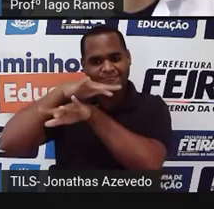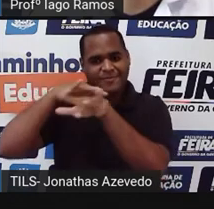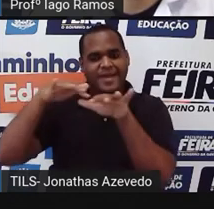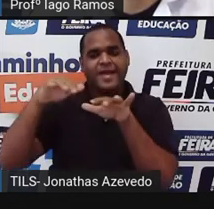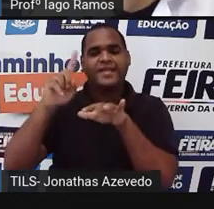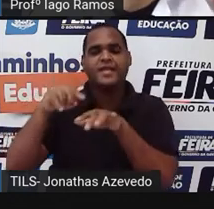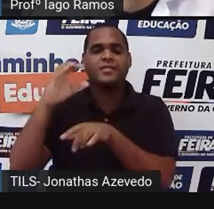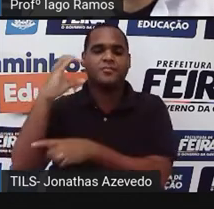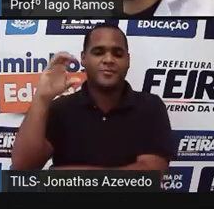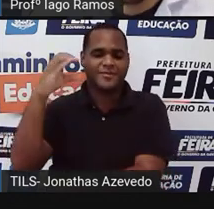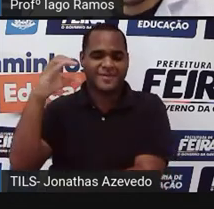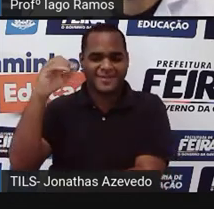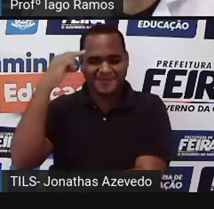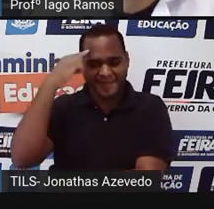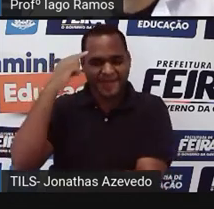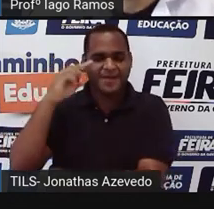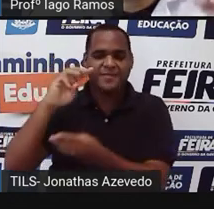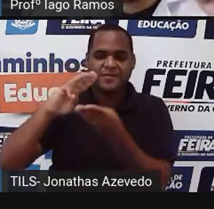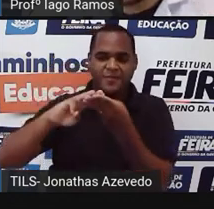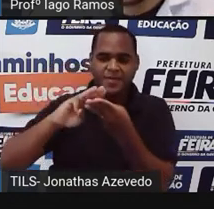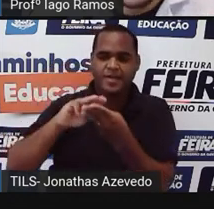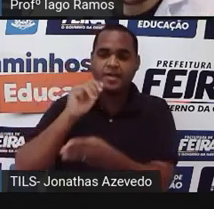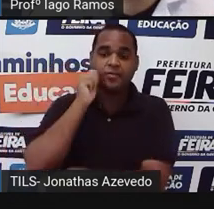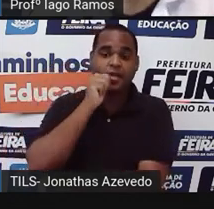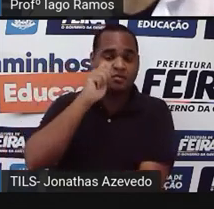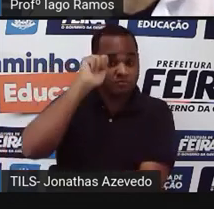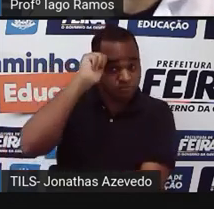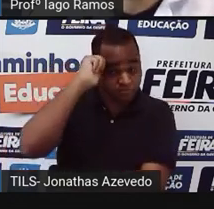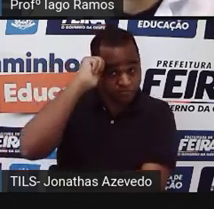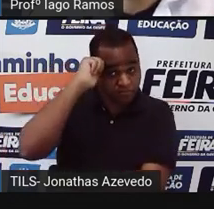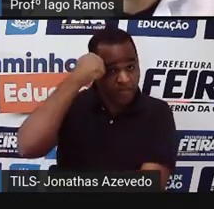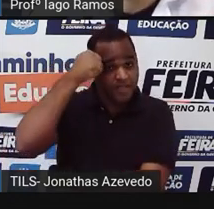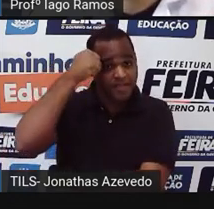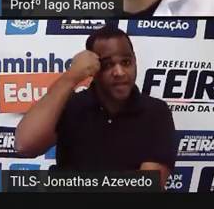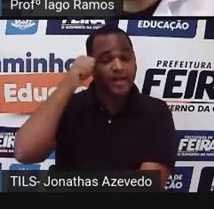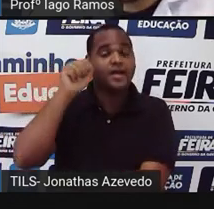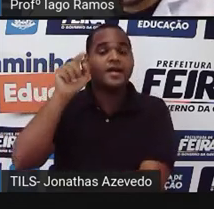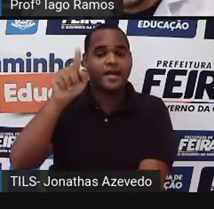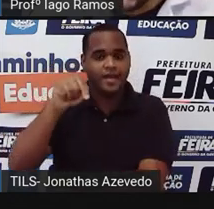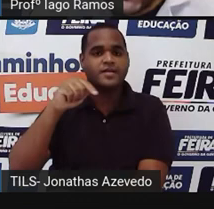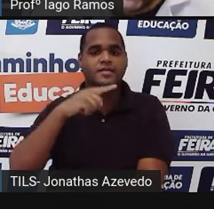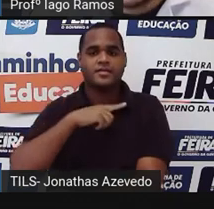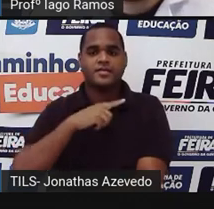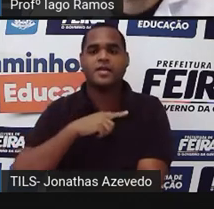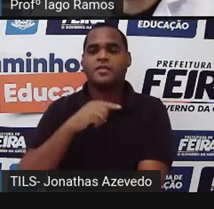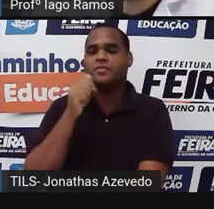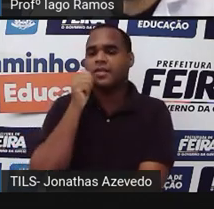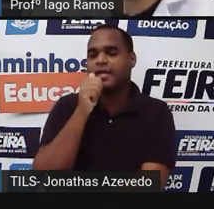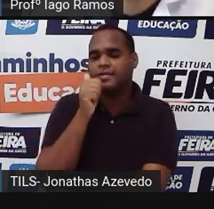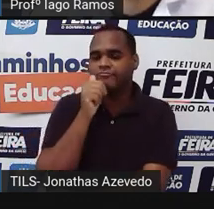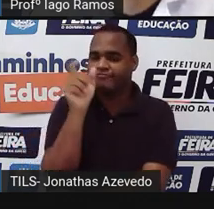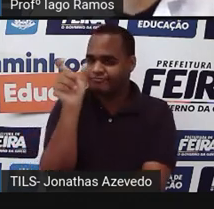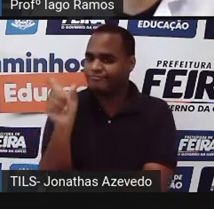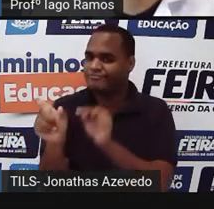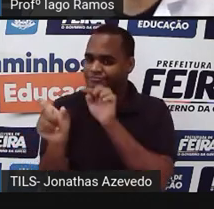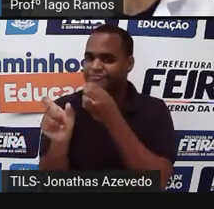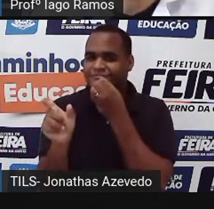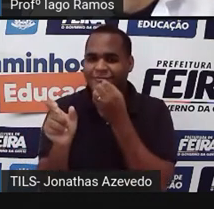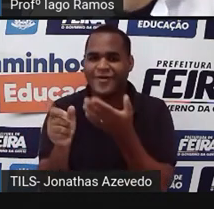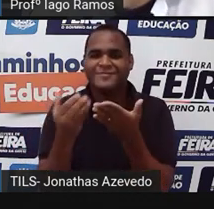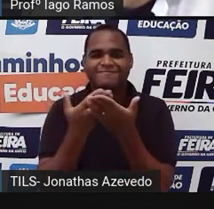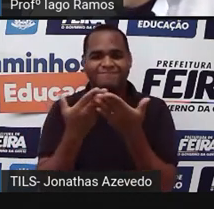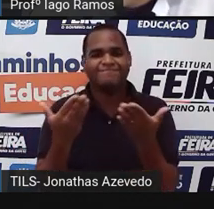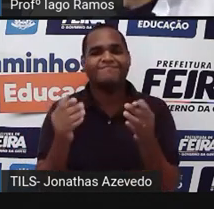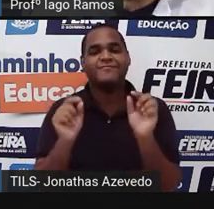cientista matemática mulher negra né a Catherine Johnson tá bom? é isso aí